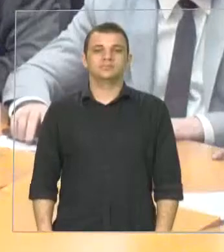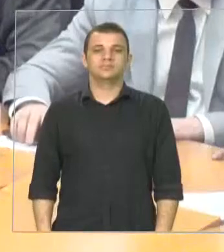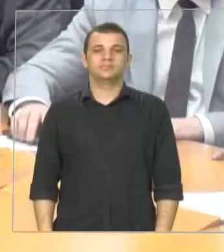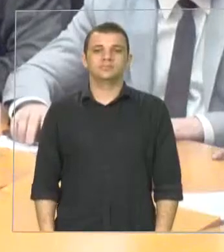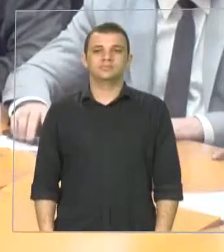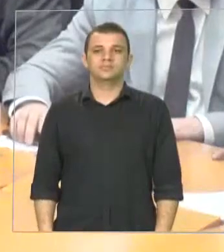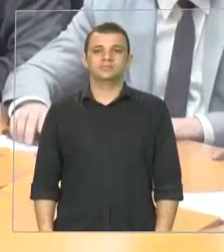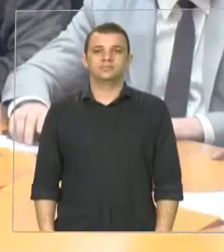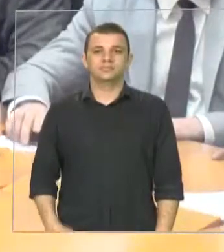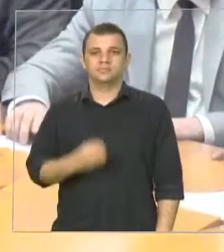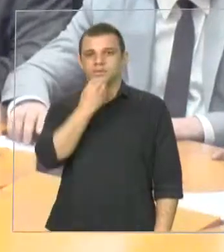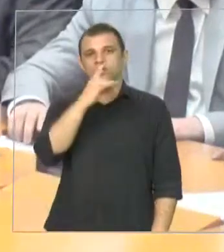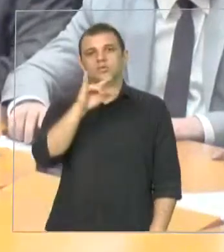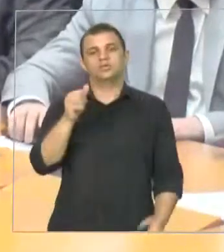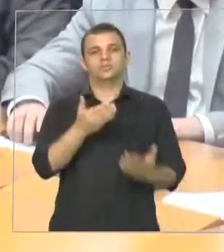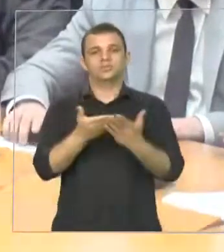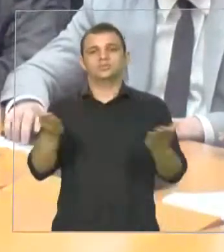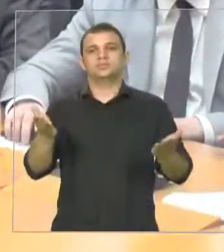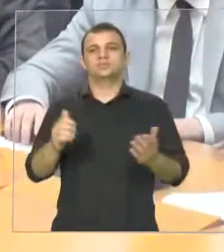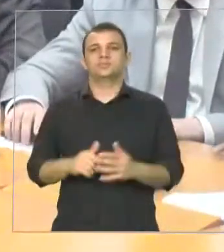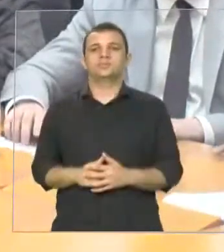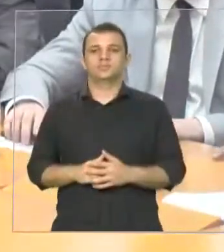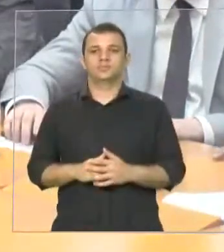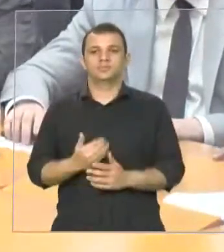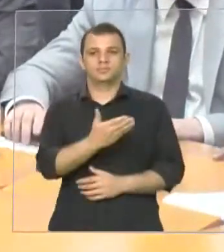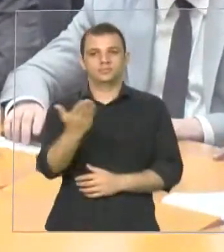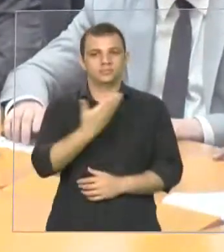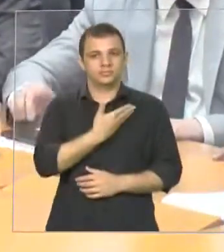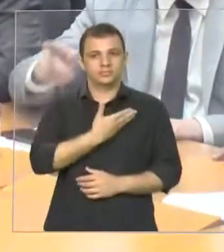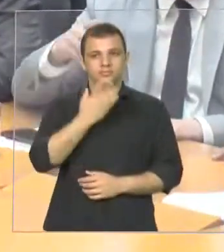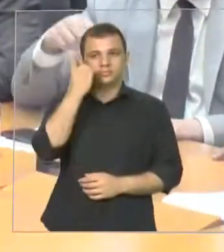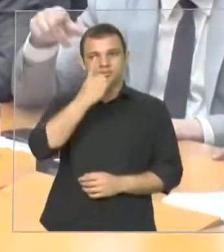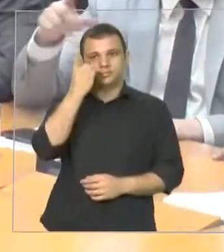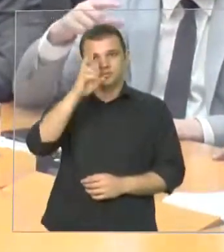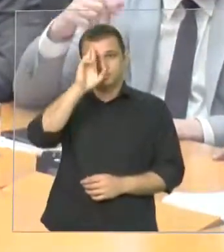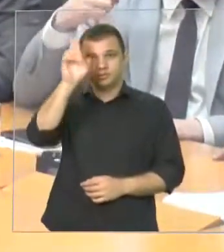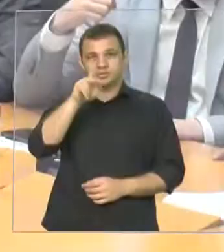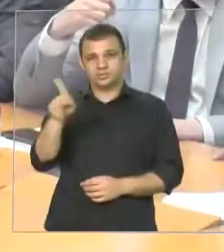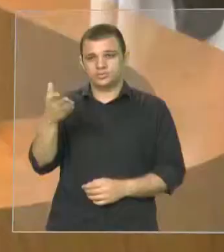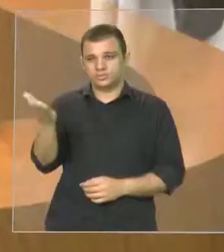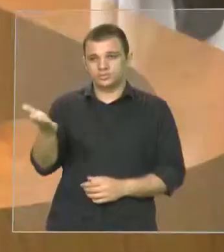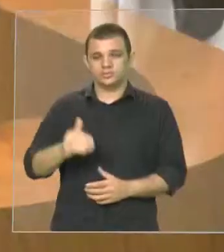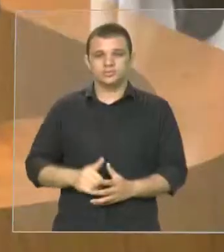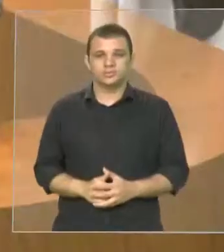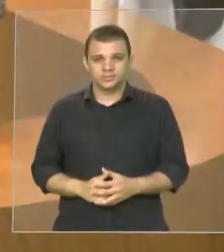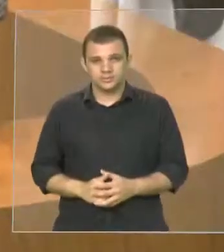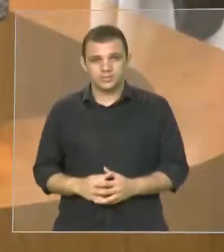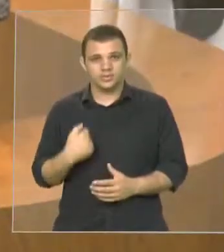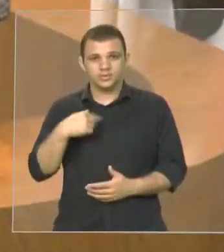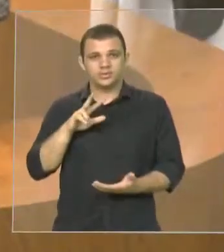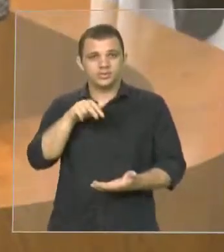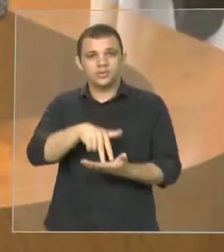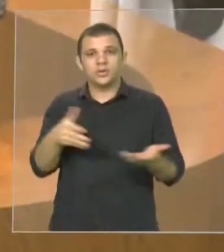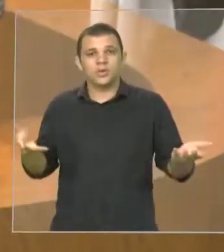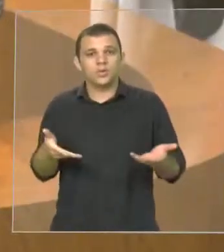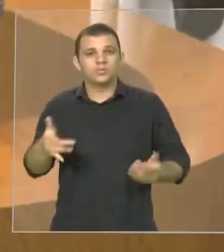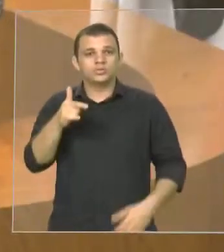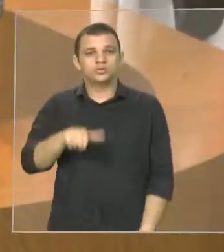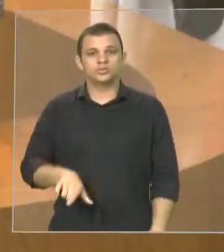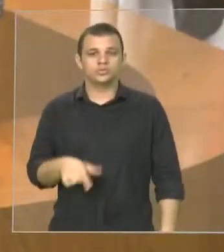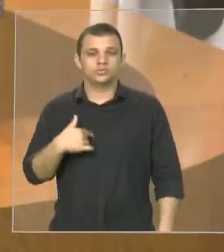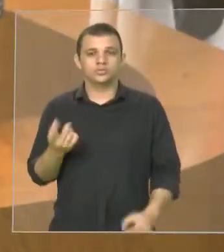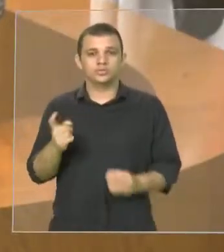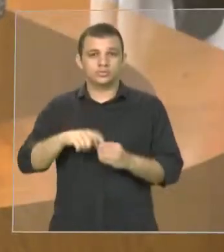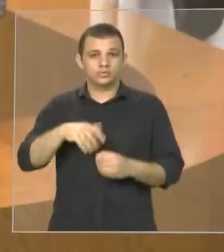Bom dia a todos, caros colegas deputados, senhor presidente, eu venho aqui hoje mais uma vez